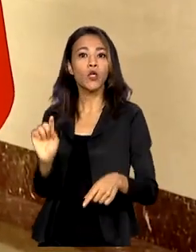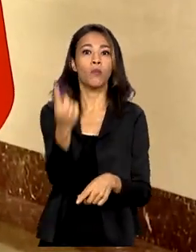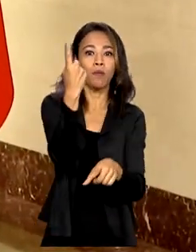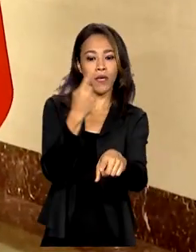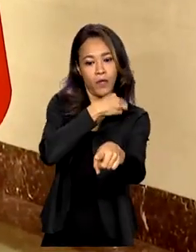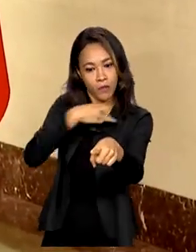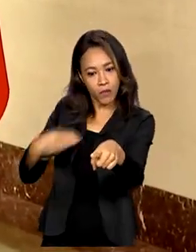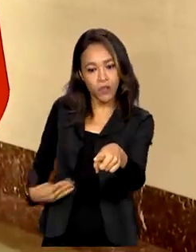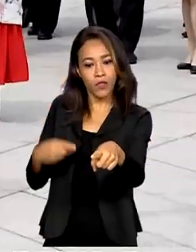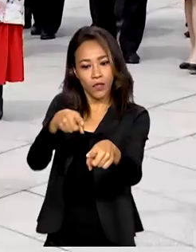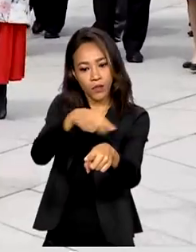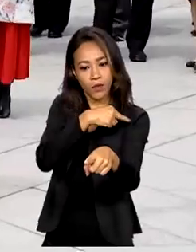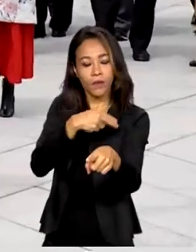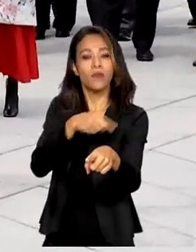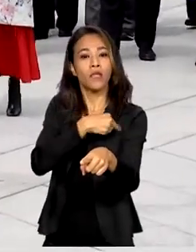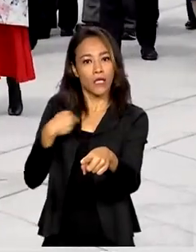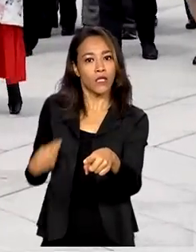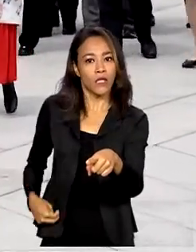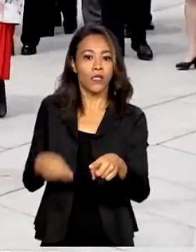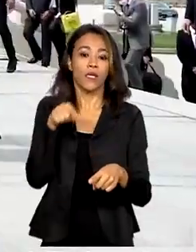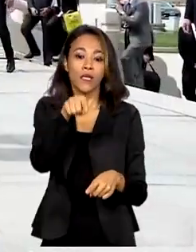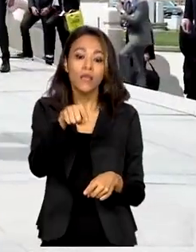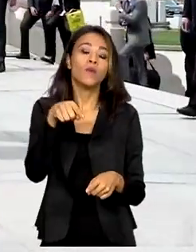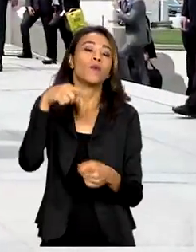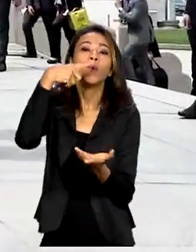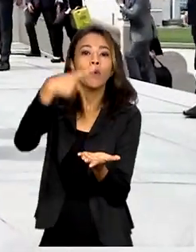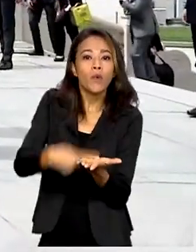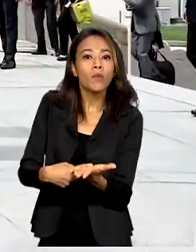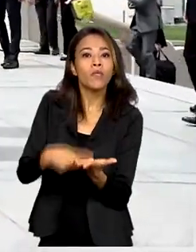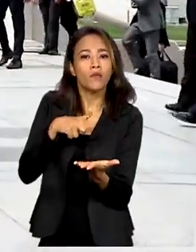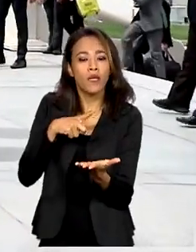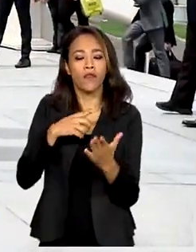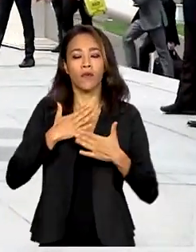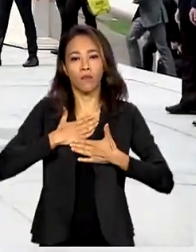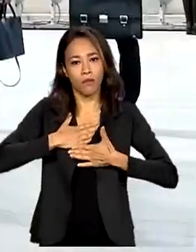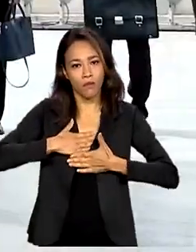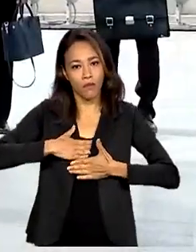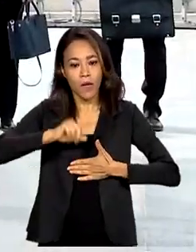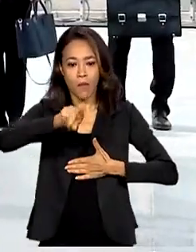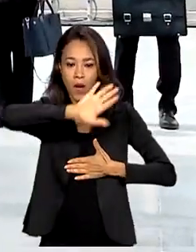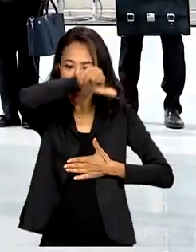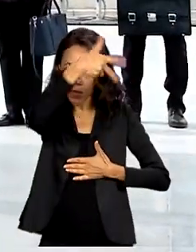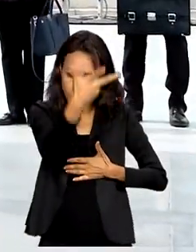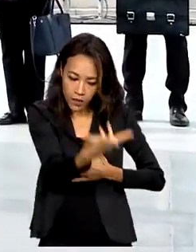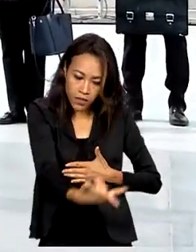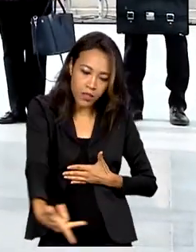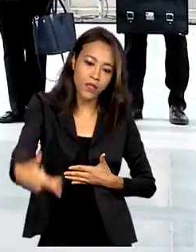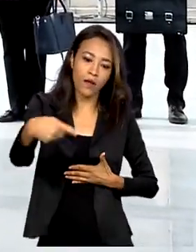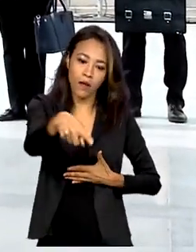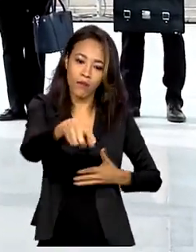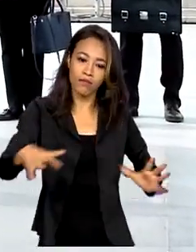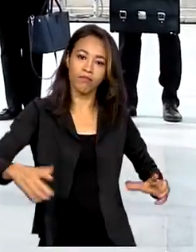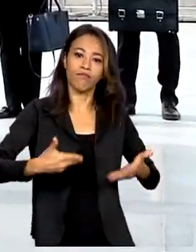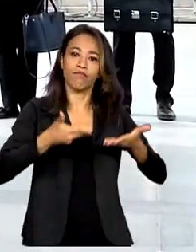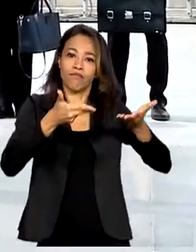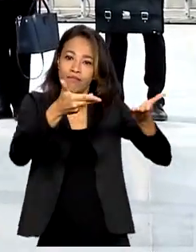-ministro chinês. No meio das agendas, uma pausa para homenagear os heróis nacionais.